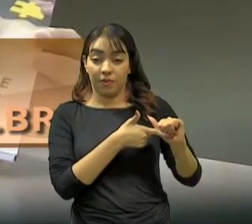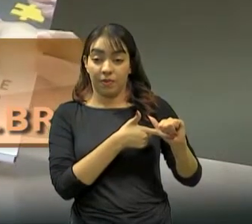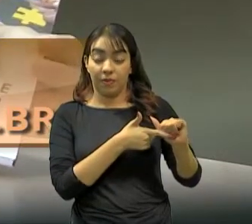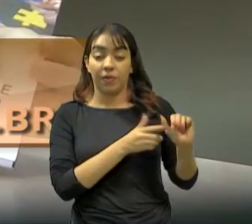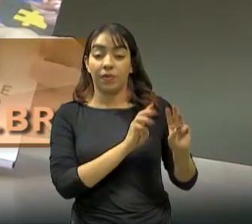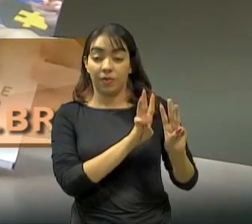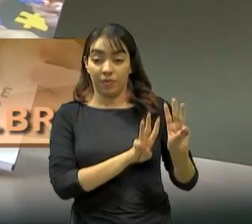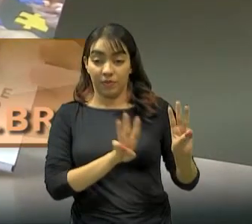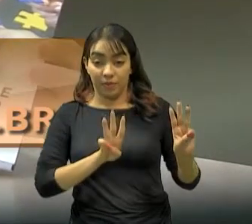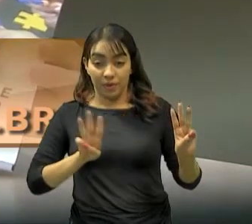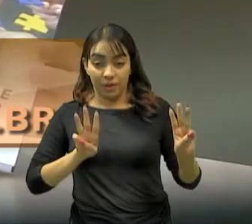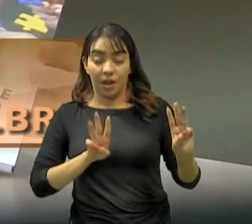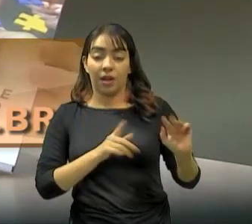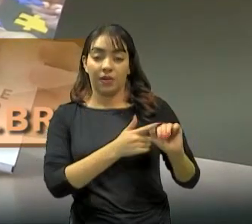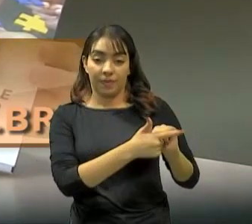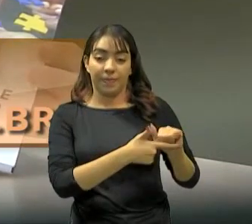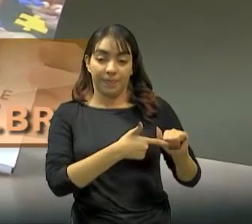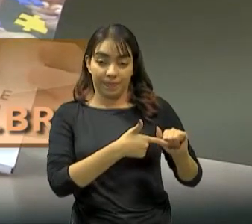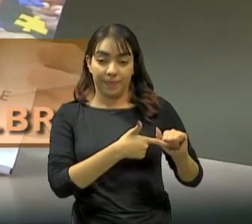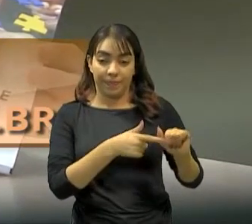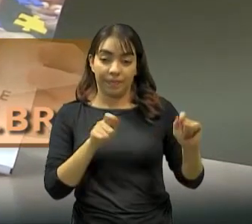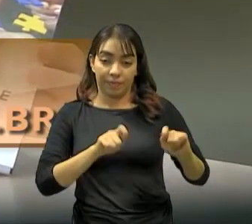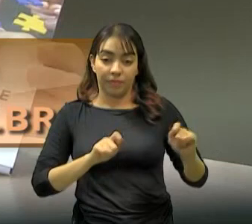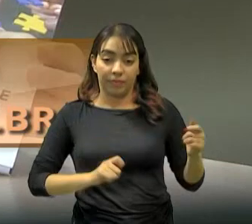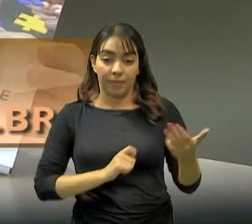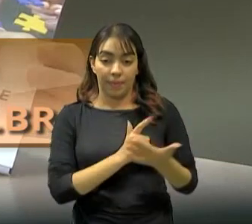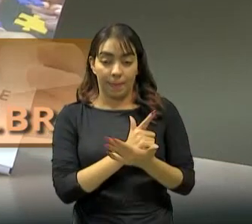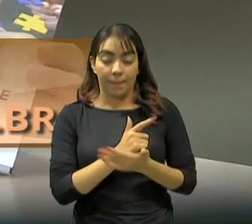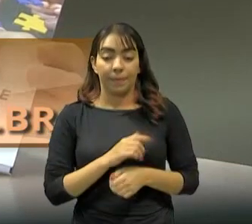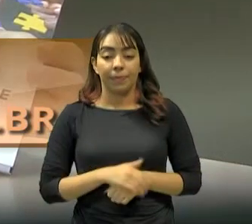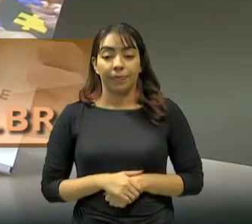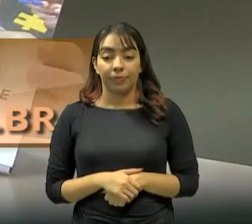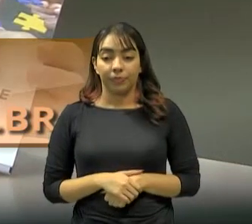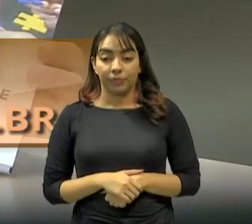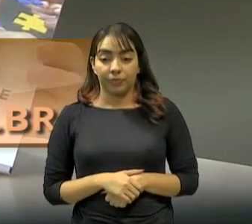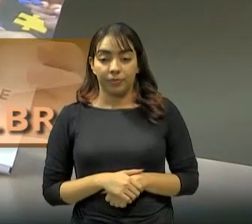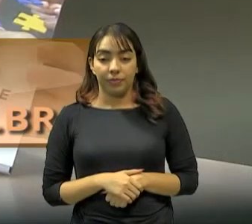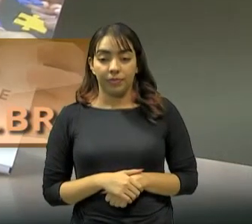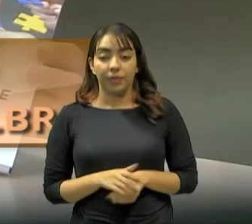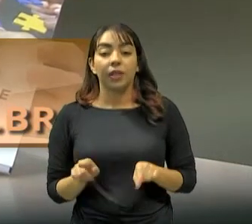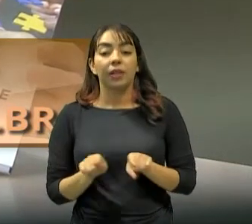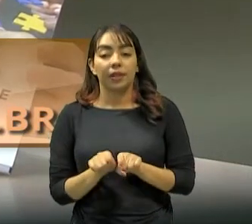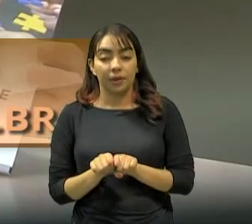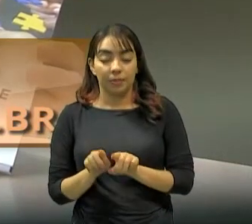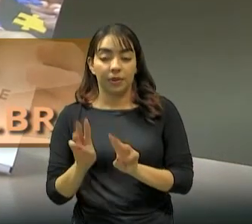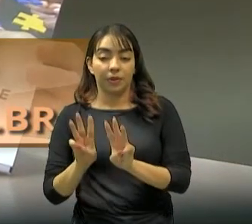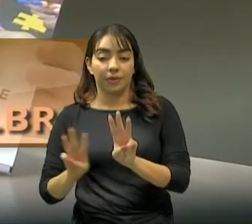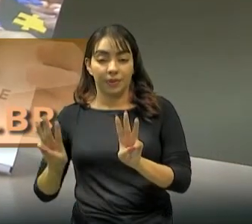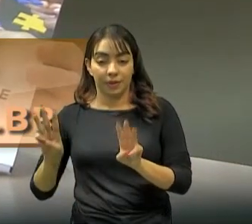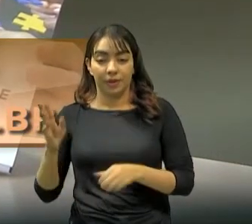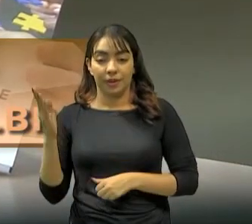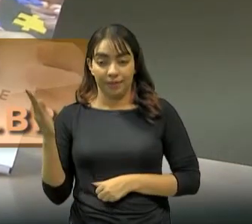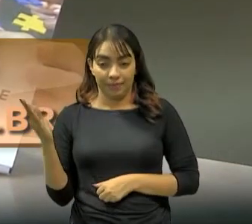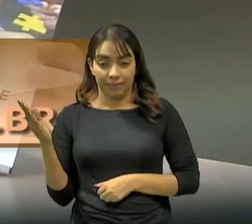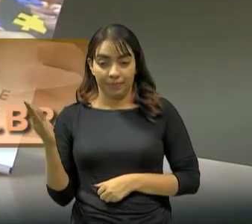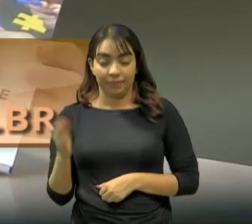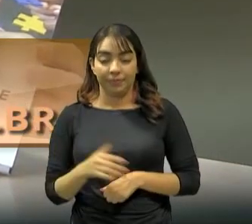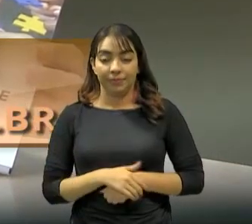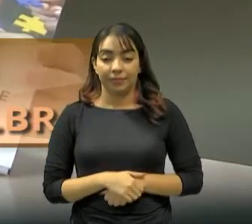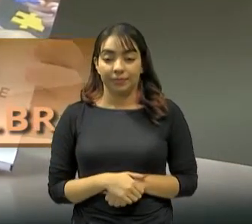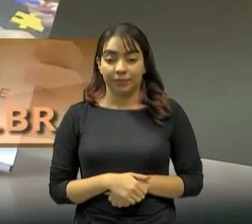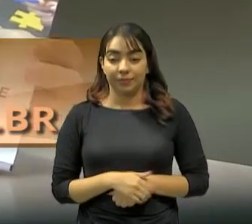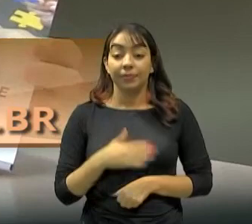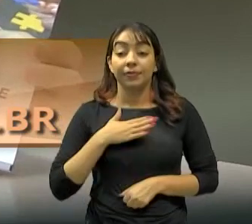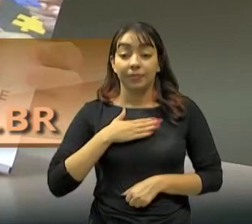publicação, e para adquirir através do nosso site, iunaritargino.com.br,